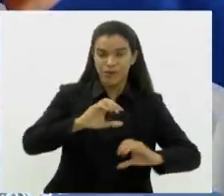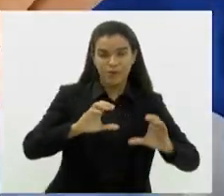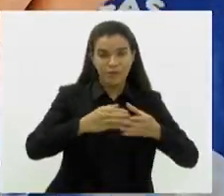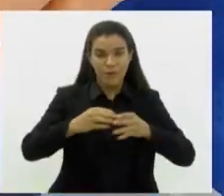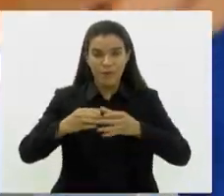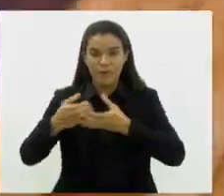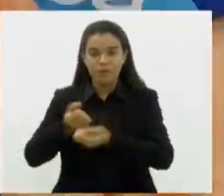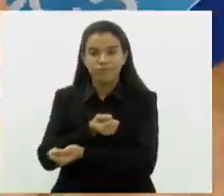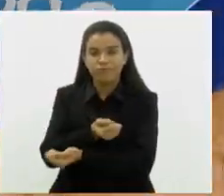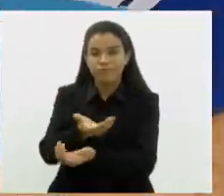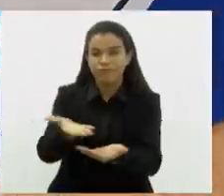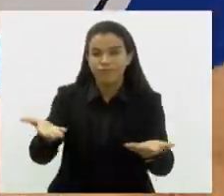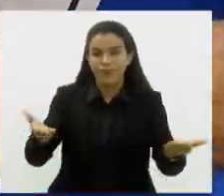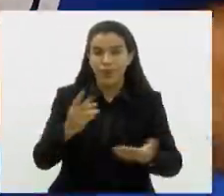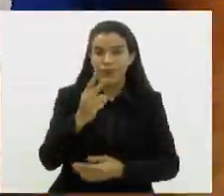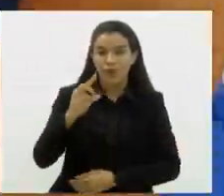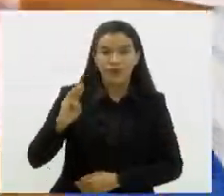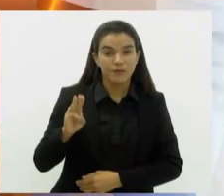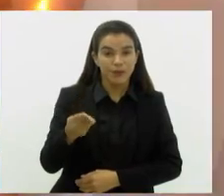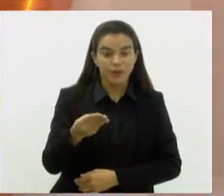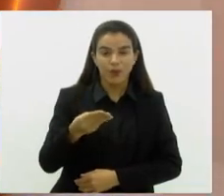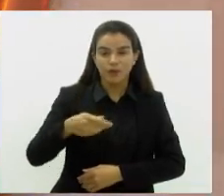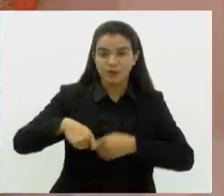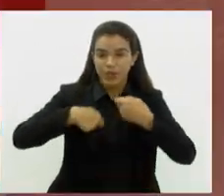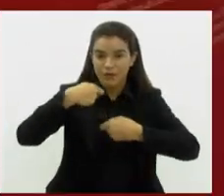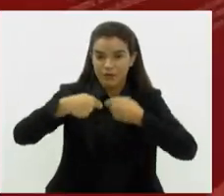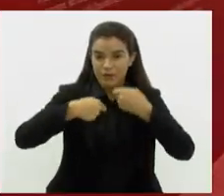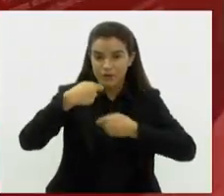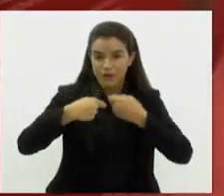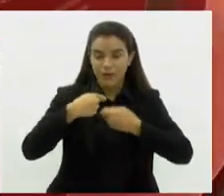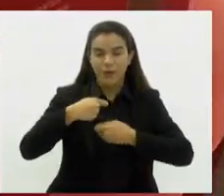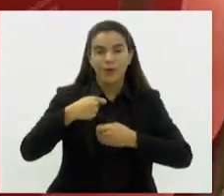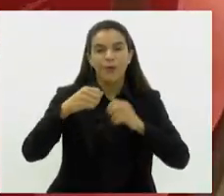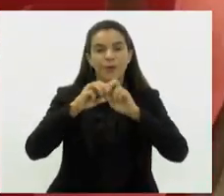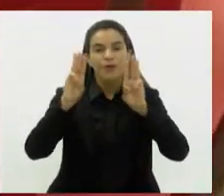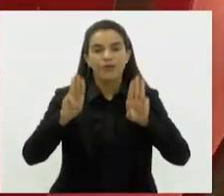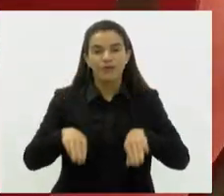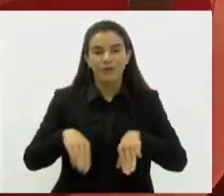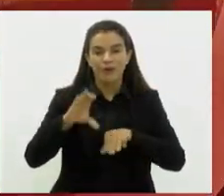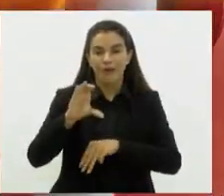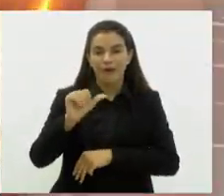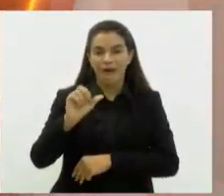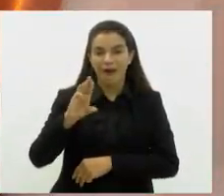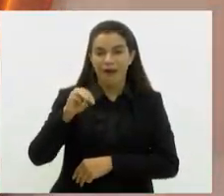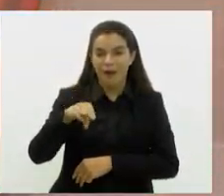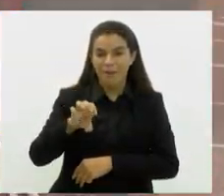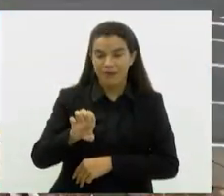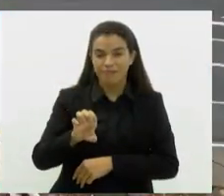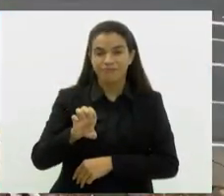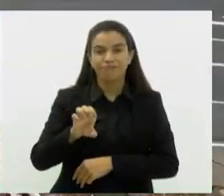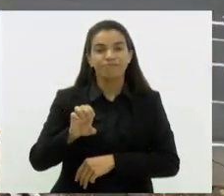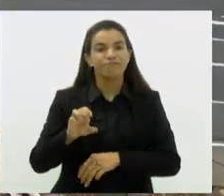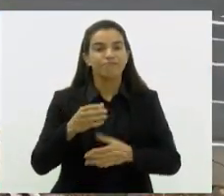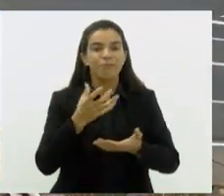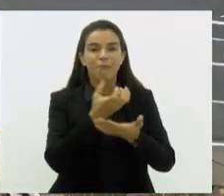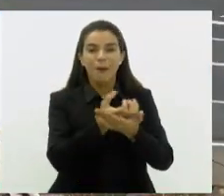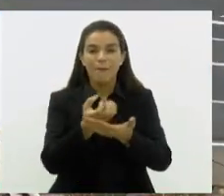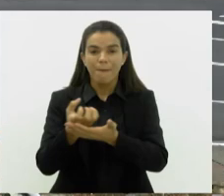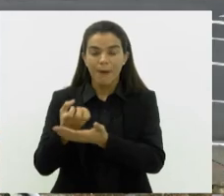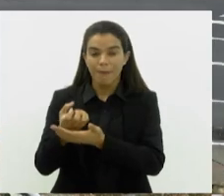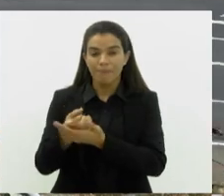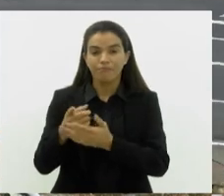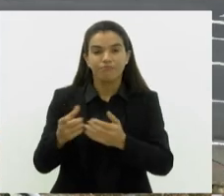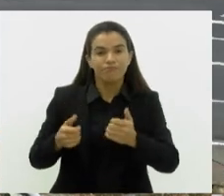serviram mais de 2 milhões de refeições. O Museu Carmen Miranda faz troca de acervo. O governo investe em obras de